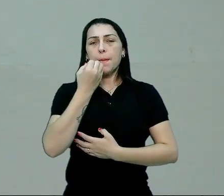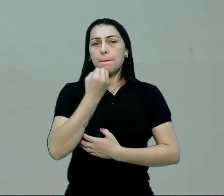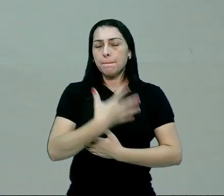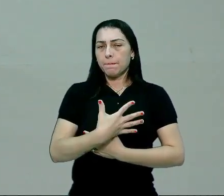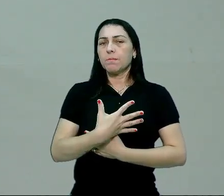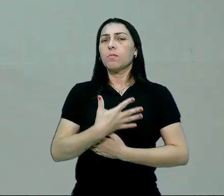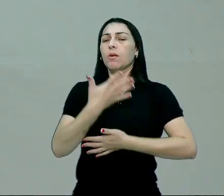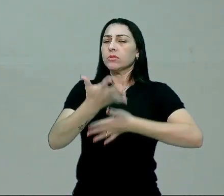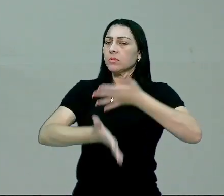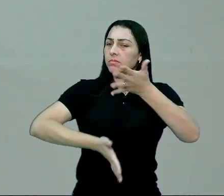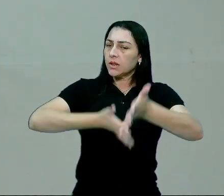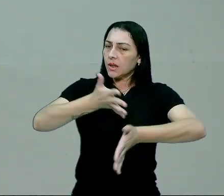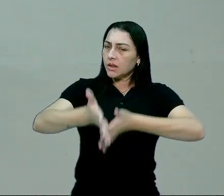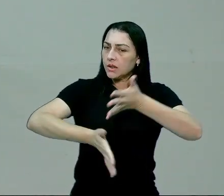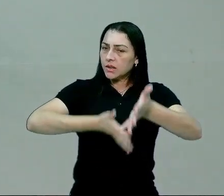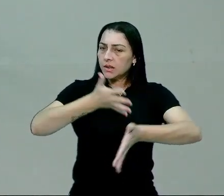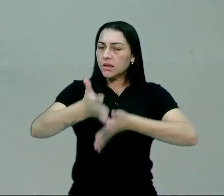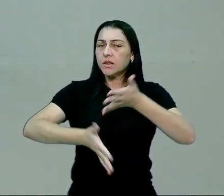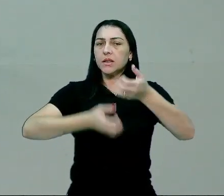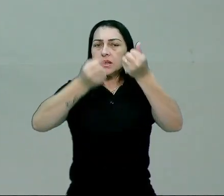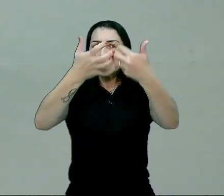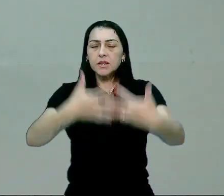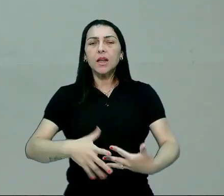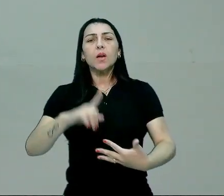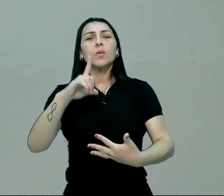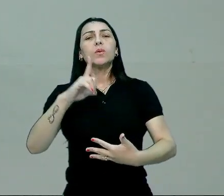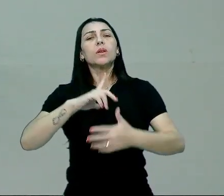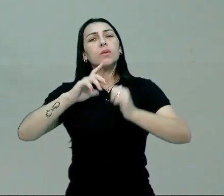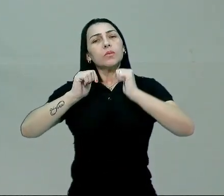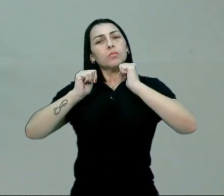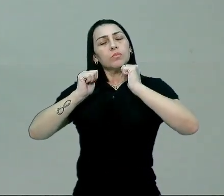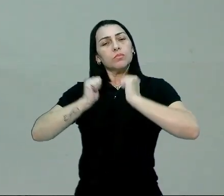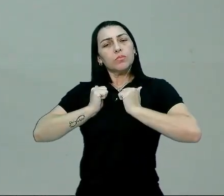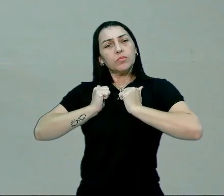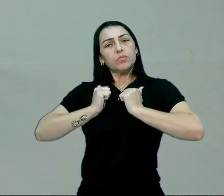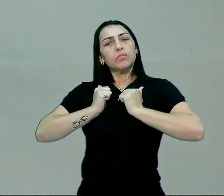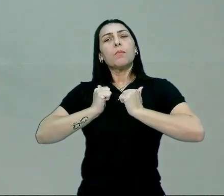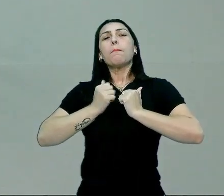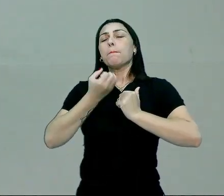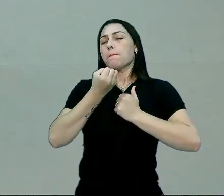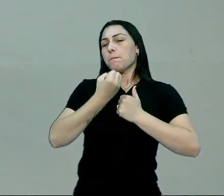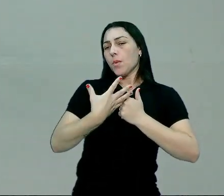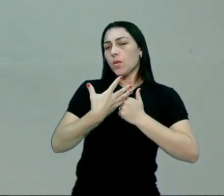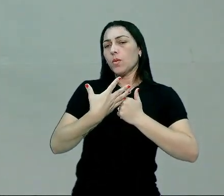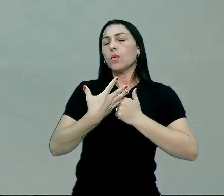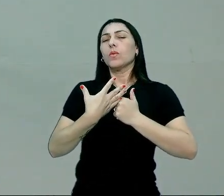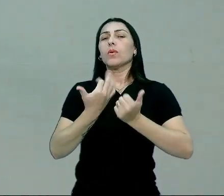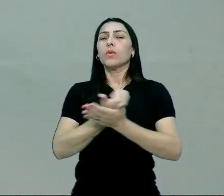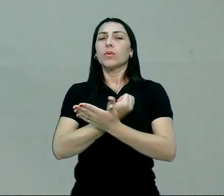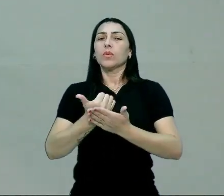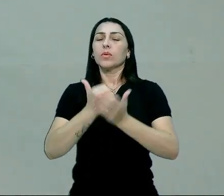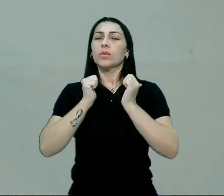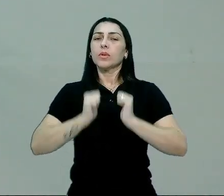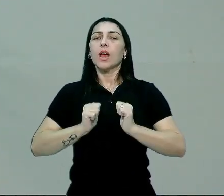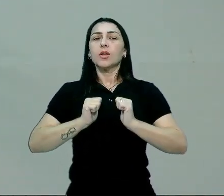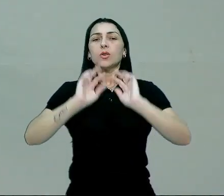oratória, possui atos, comportamentos nobres, atos de